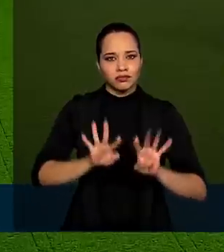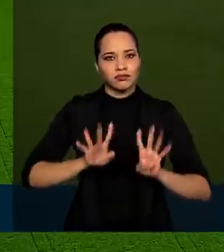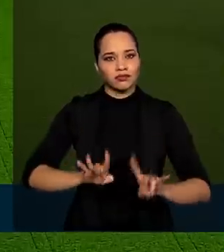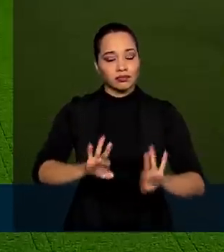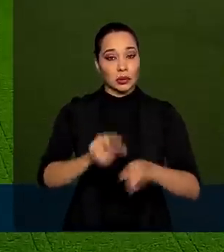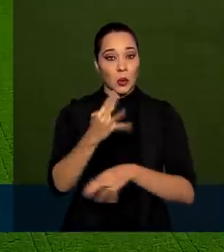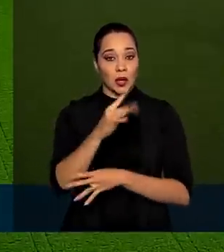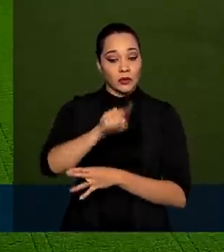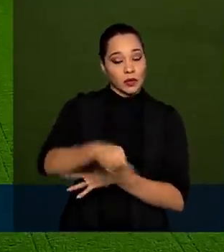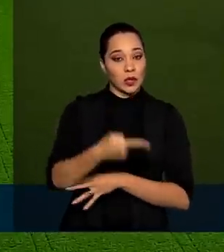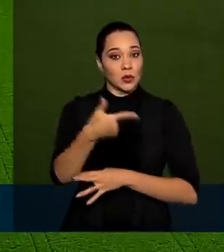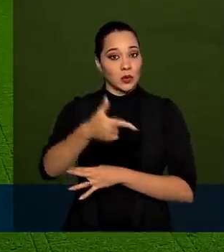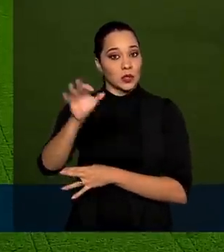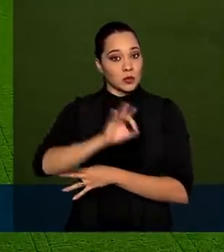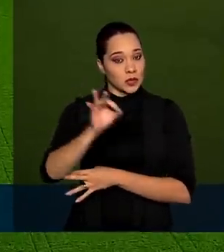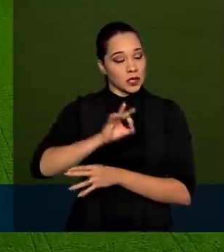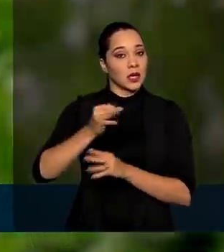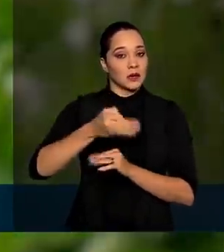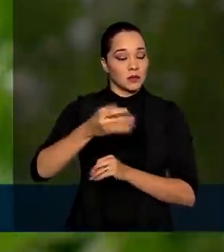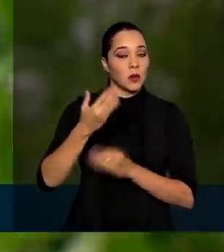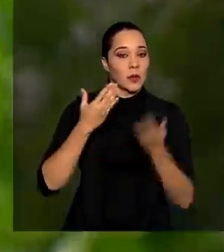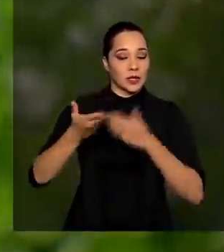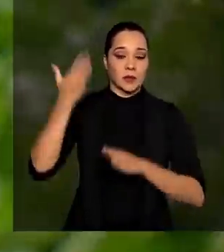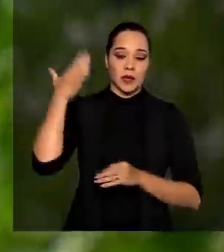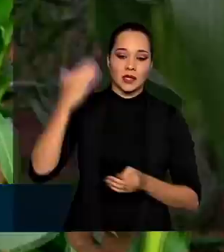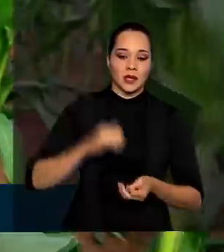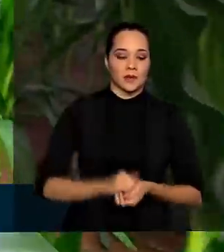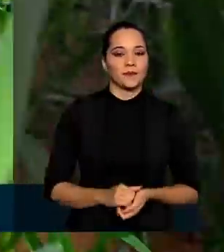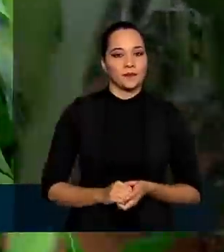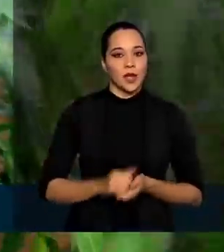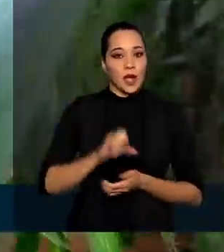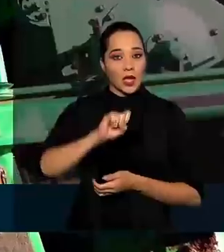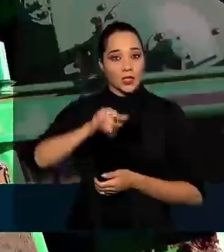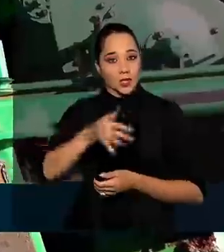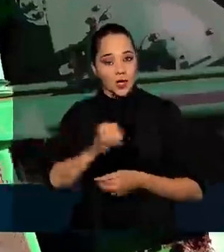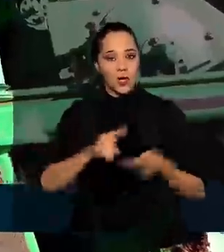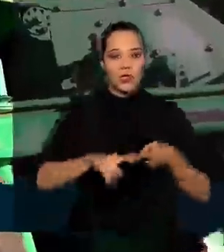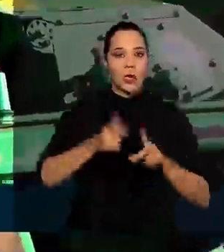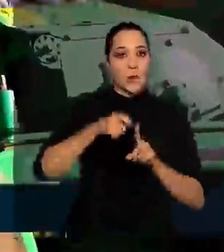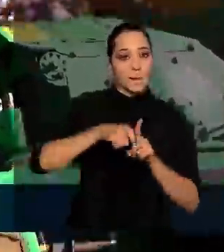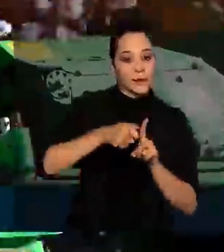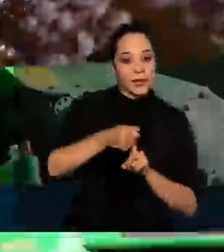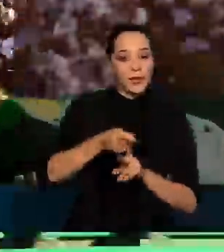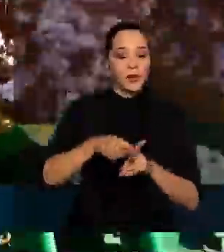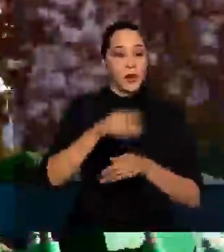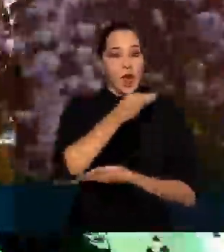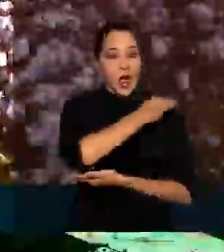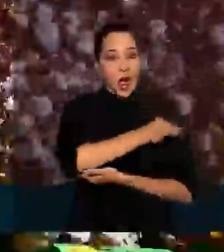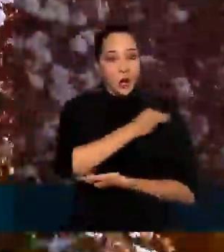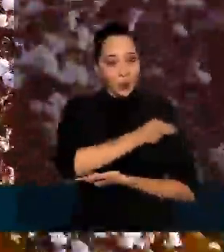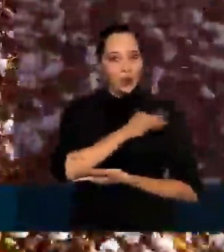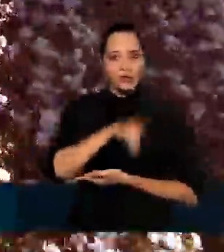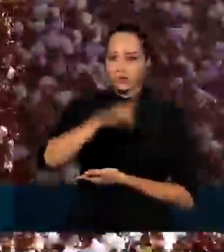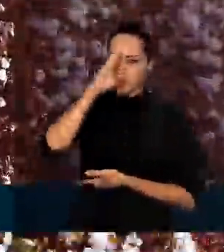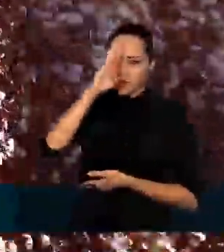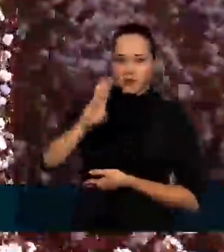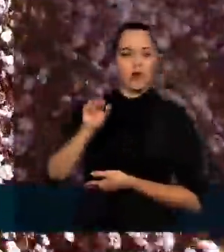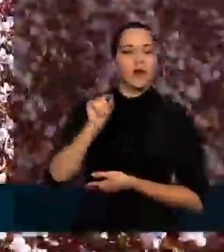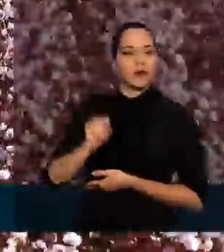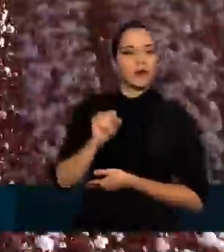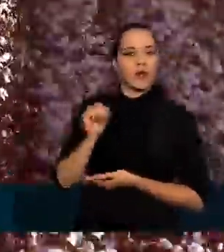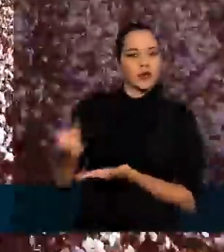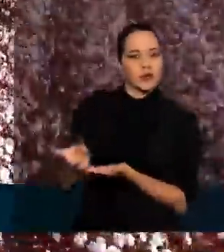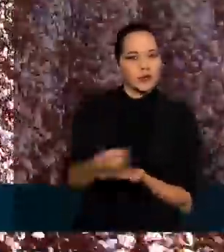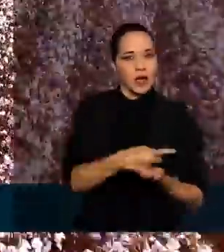% em relação ao ciclo anterior. A soja, o milho e o algodão são os destaques da safra